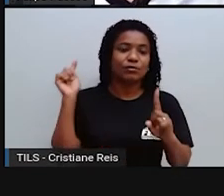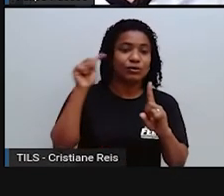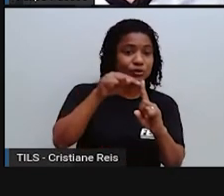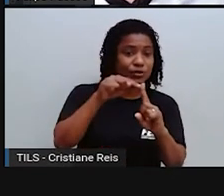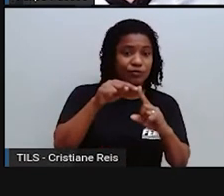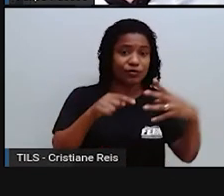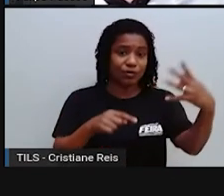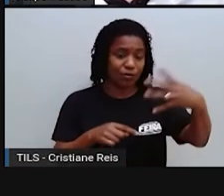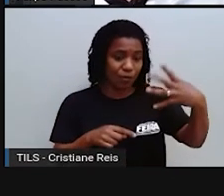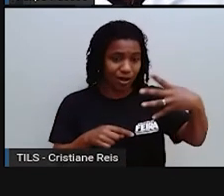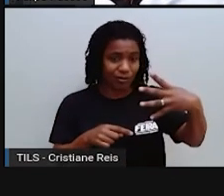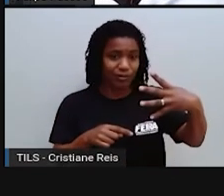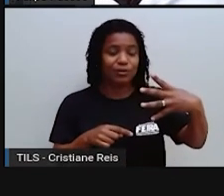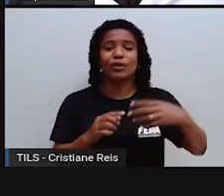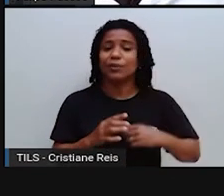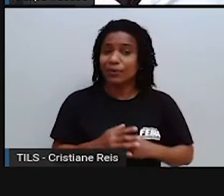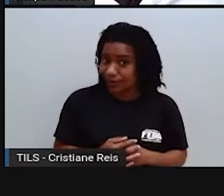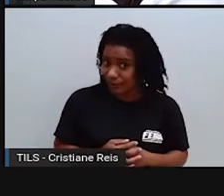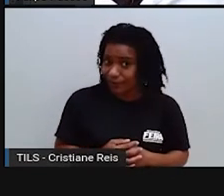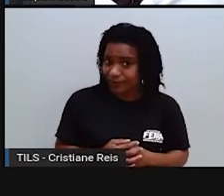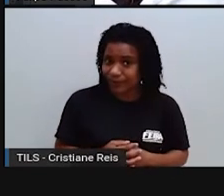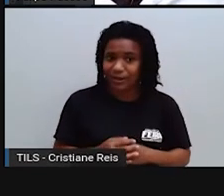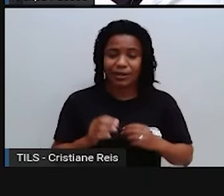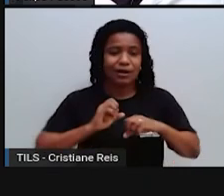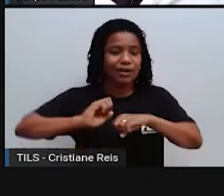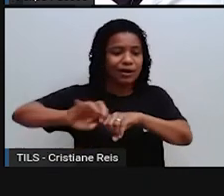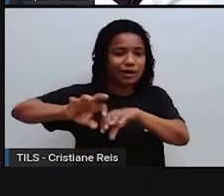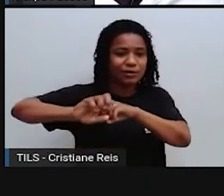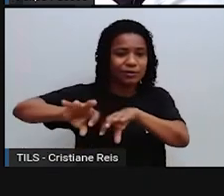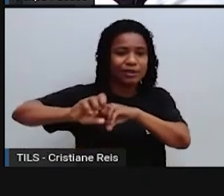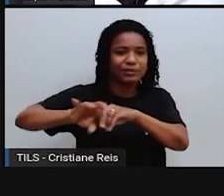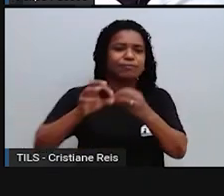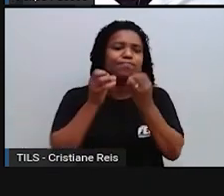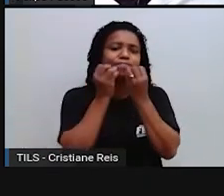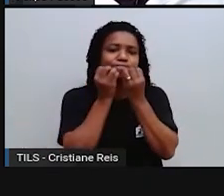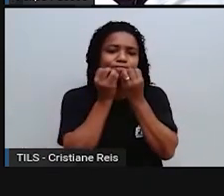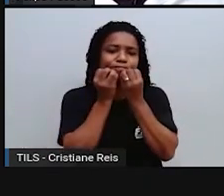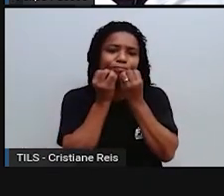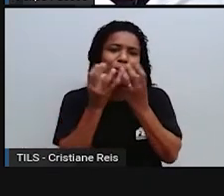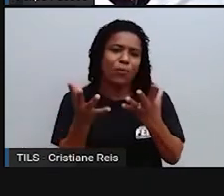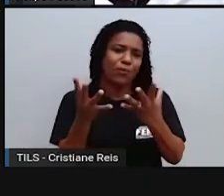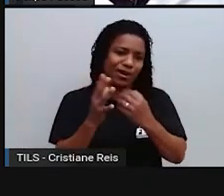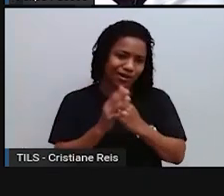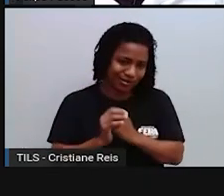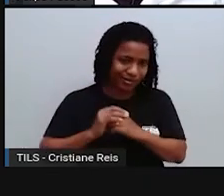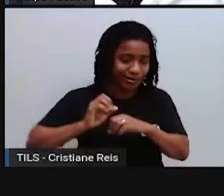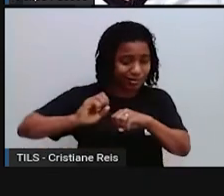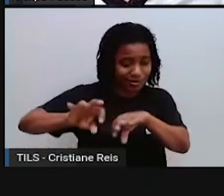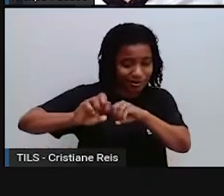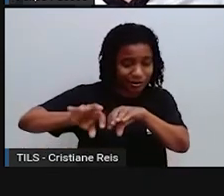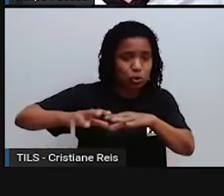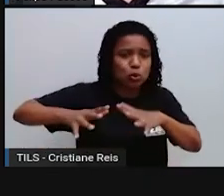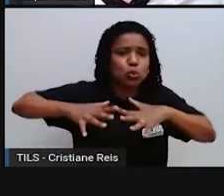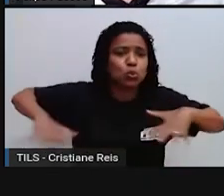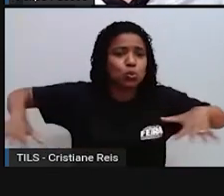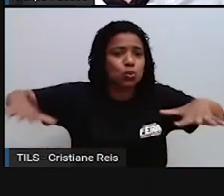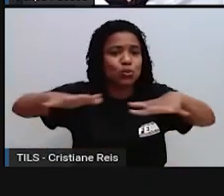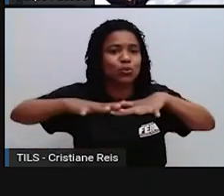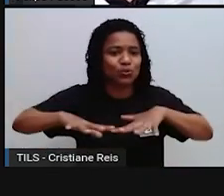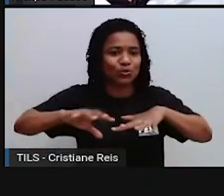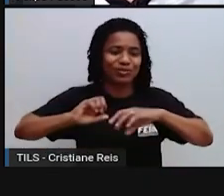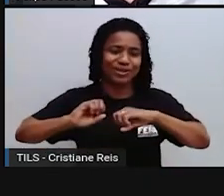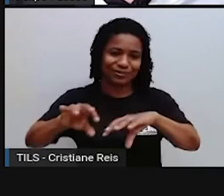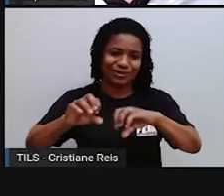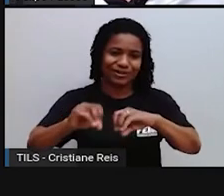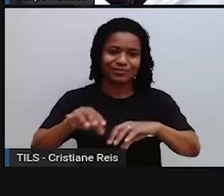educação de qualidade. Garantir que todas as populações tenham acesso à educação. Independente do gênero,